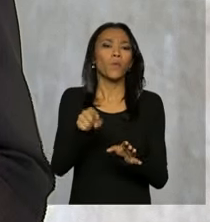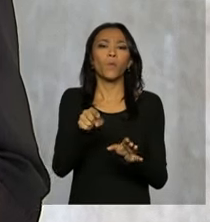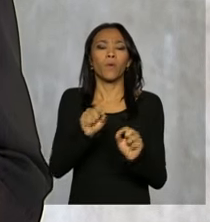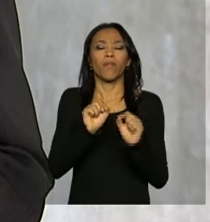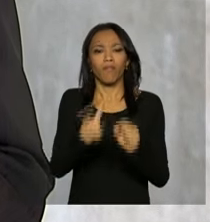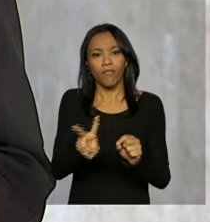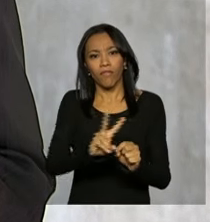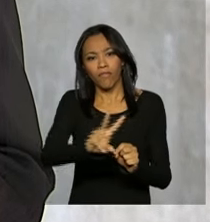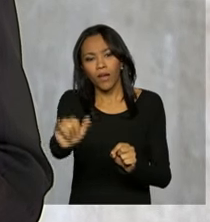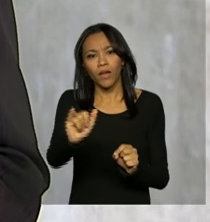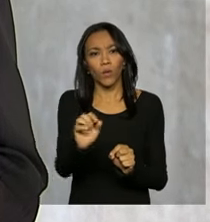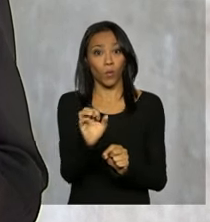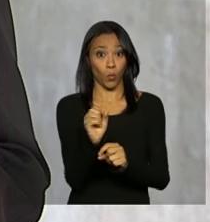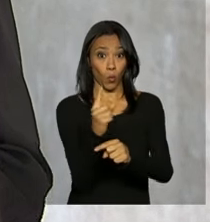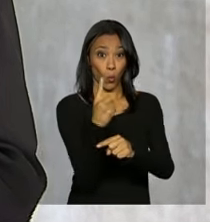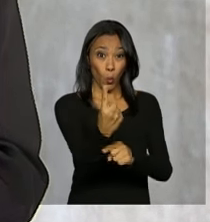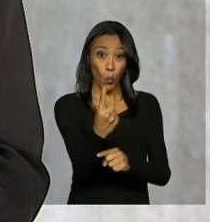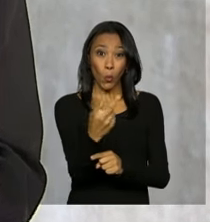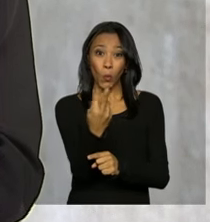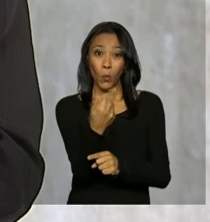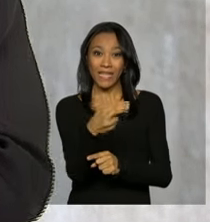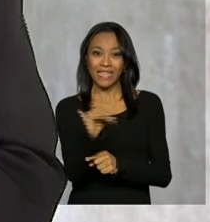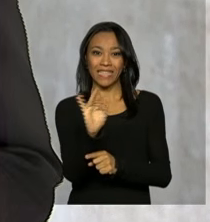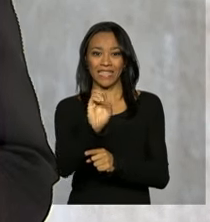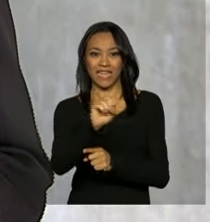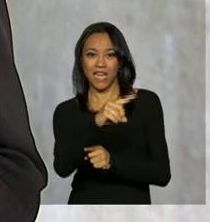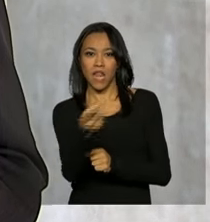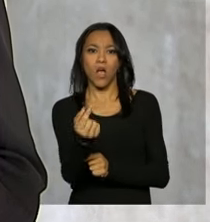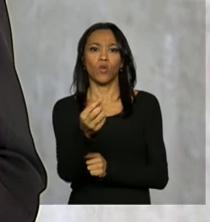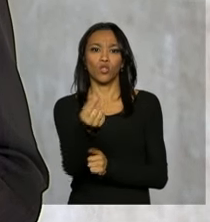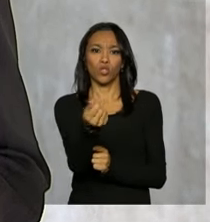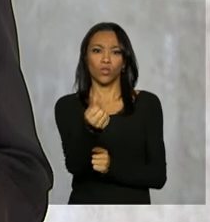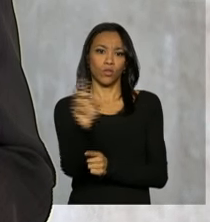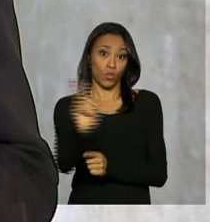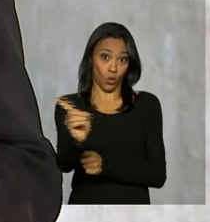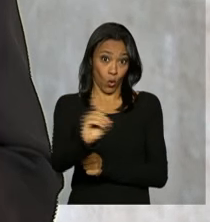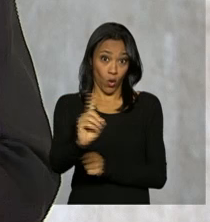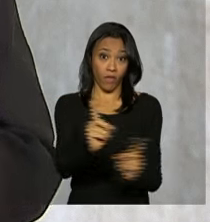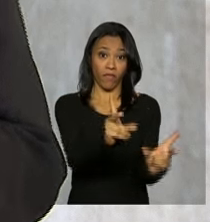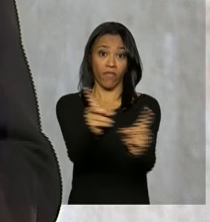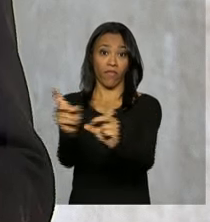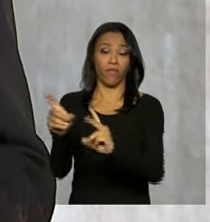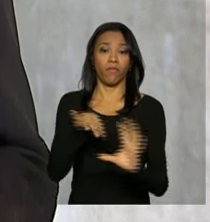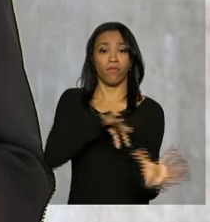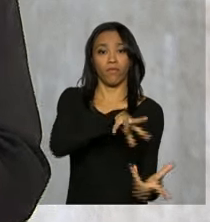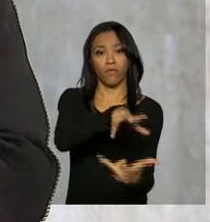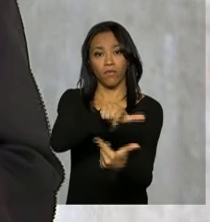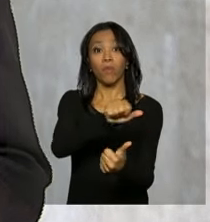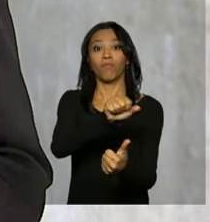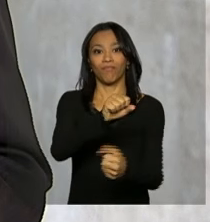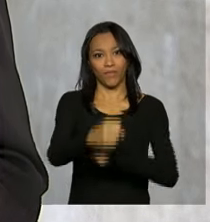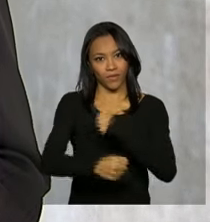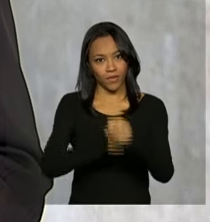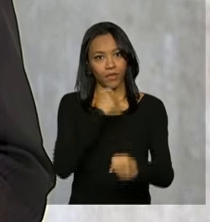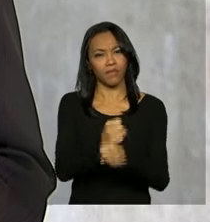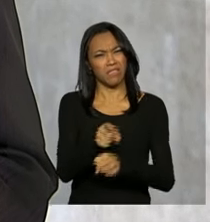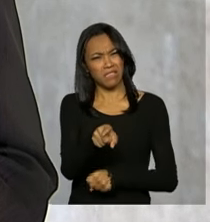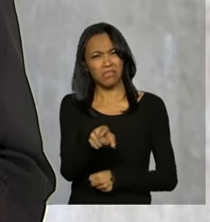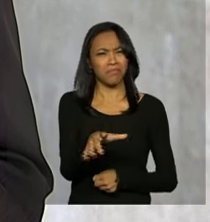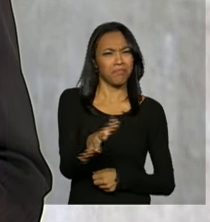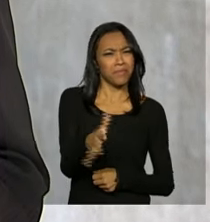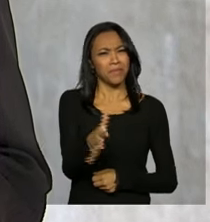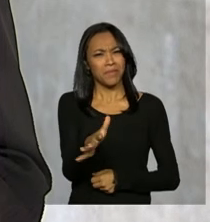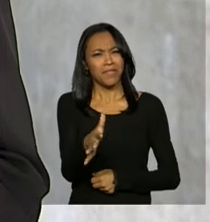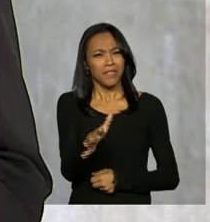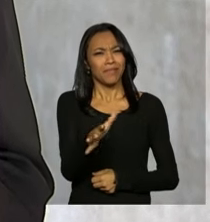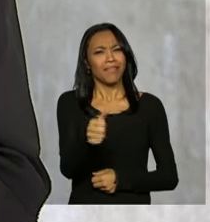um aumento de até um trilhão de dólares no comércio internacional ao ano. E isso equivale a um